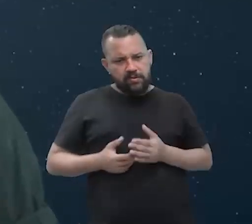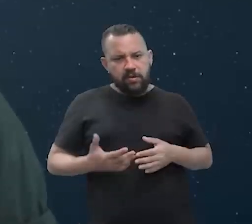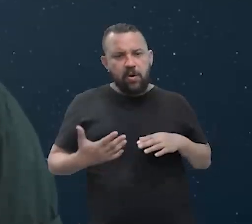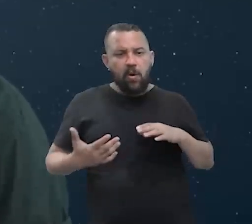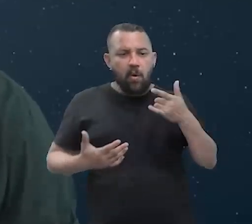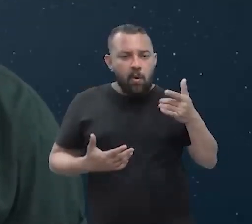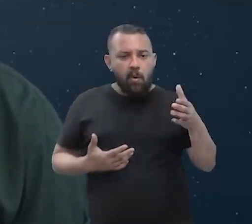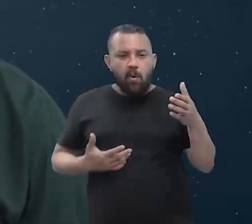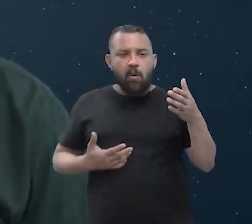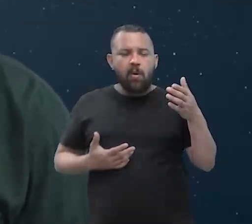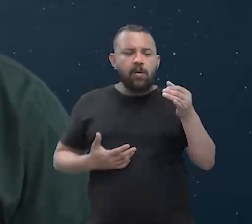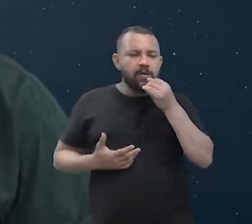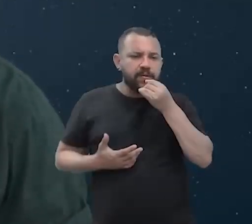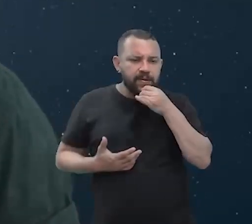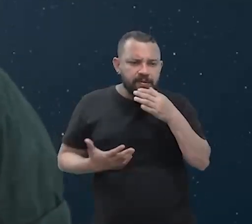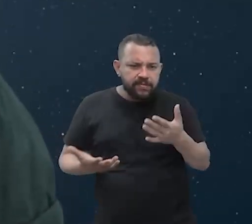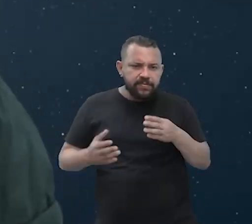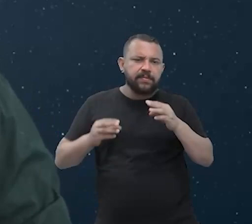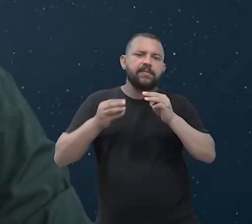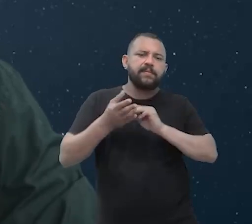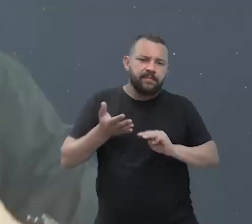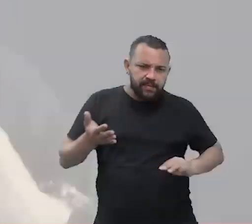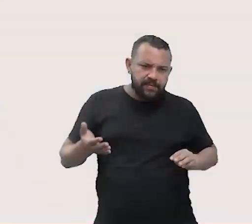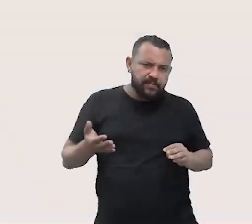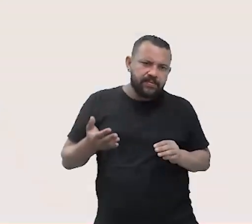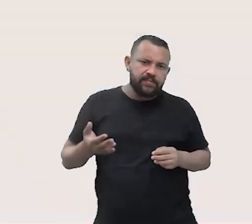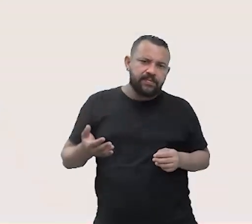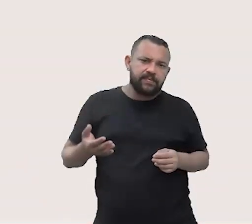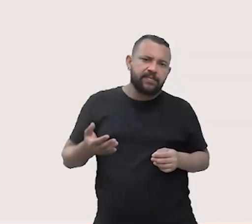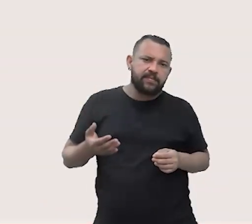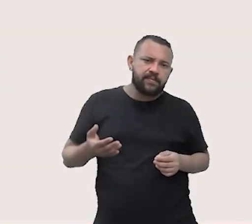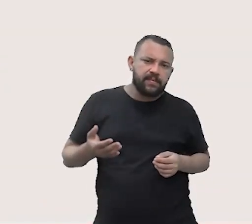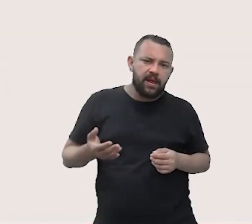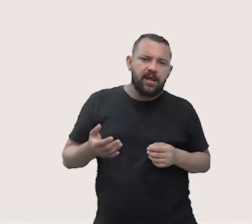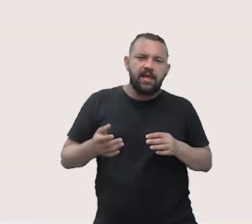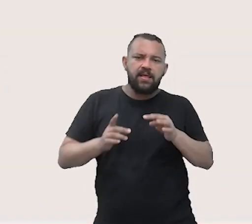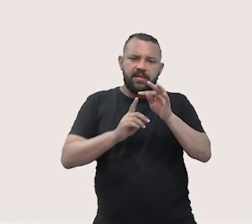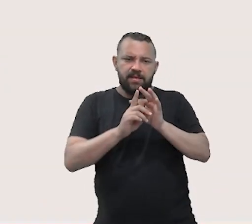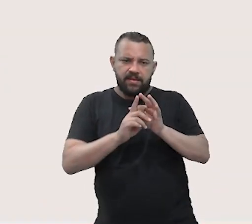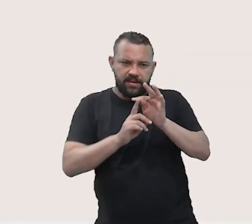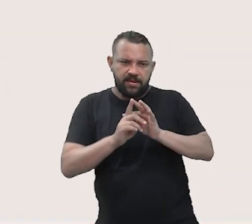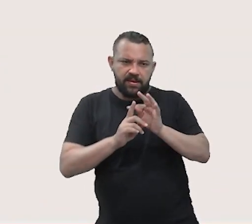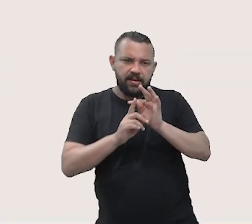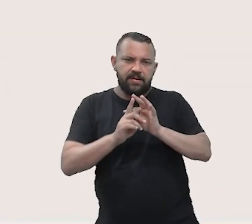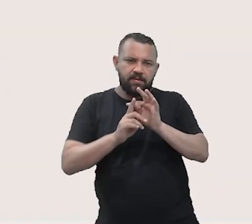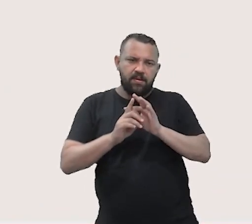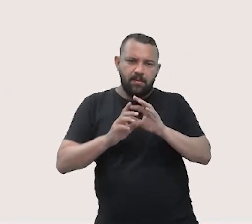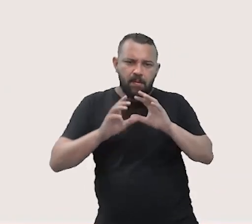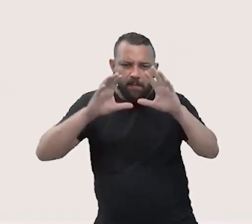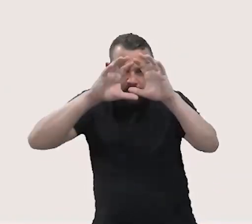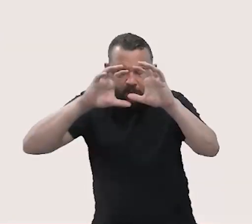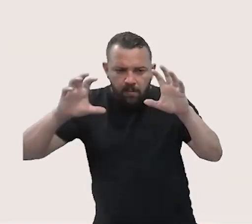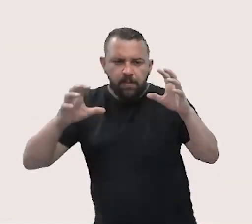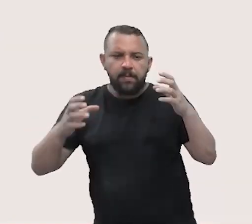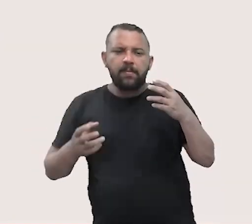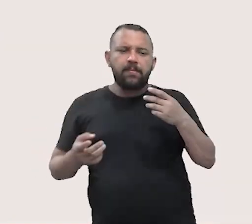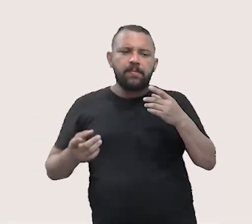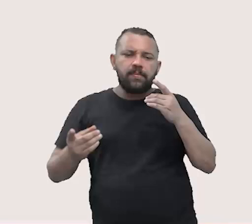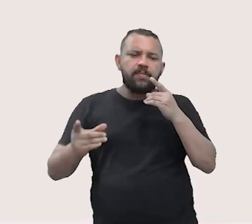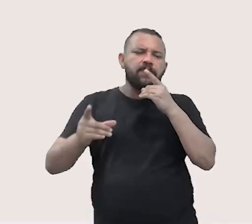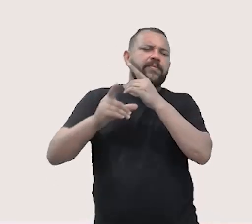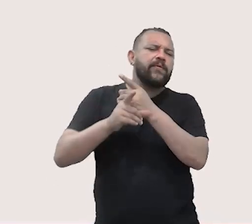aplicação é na meteorologia. Então, através da temperatura de uma nuvem, você pode fazer com que